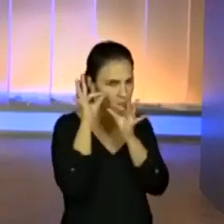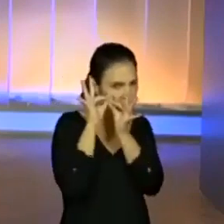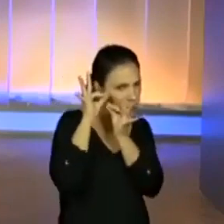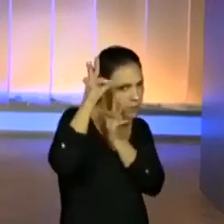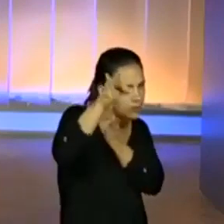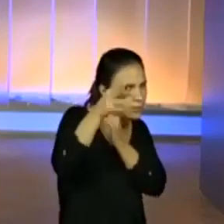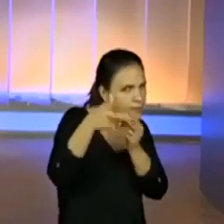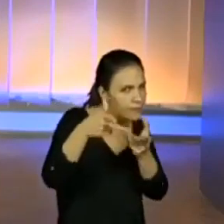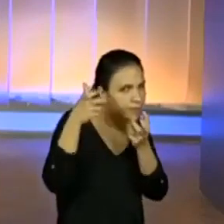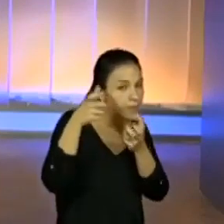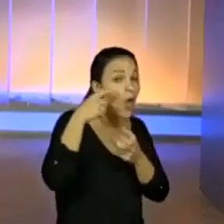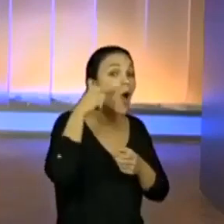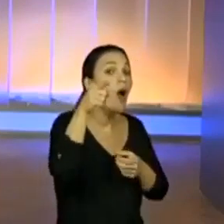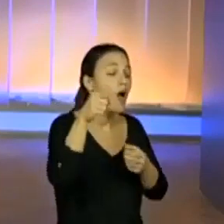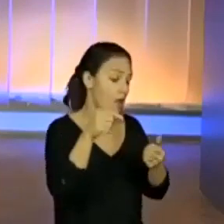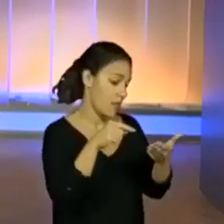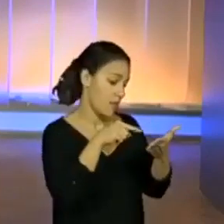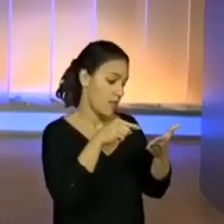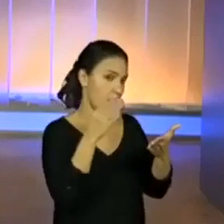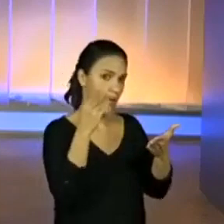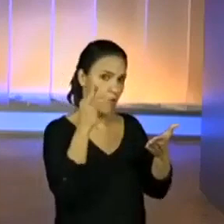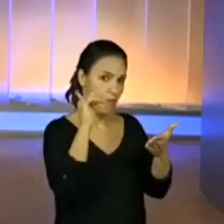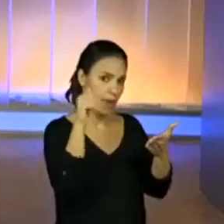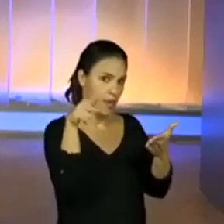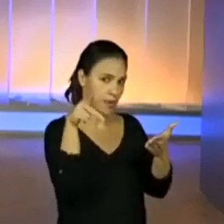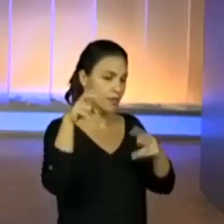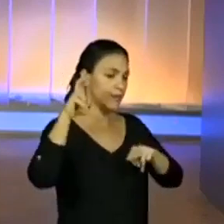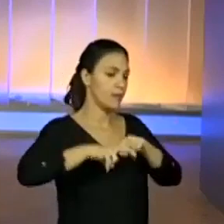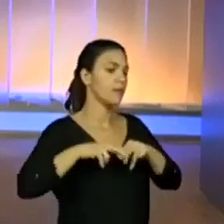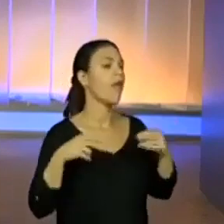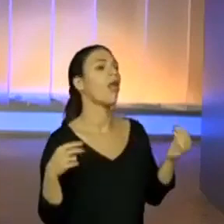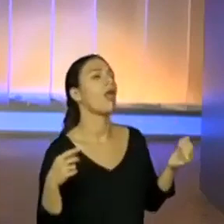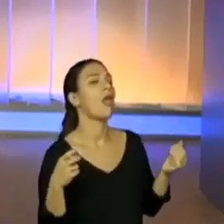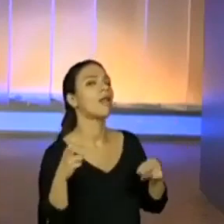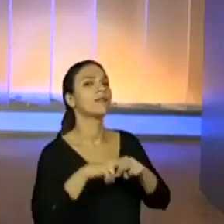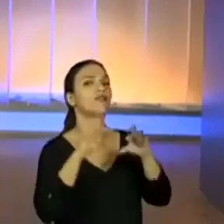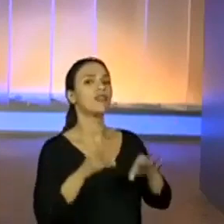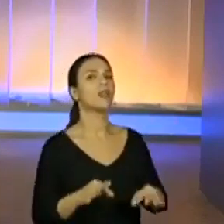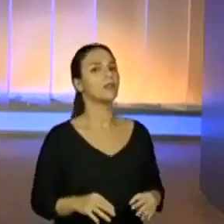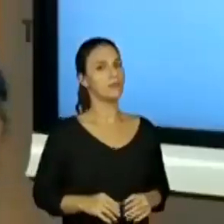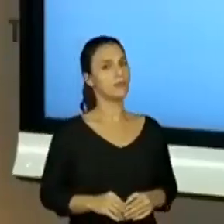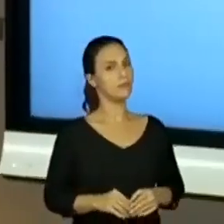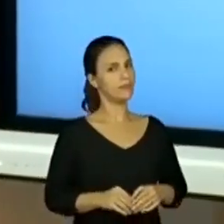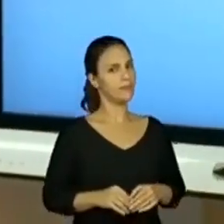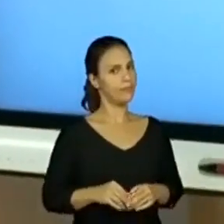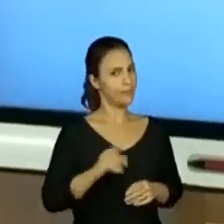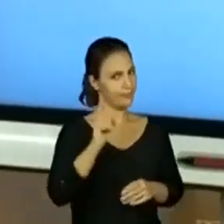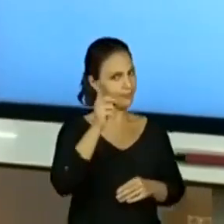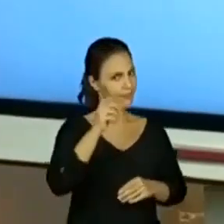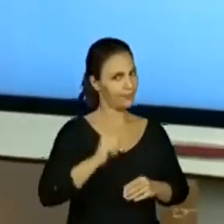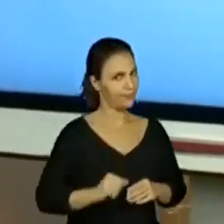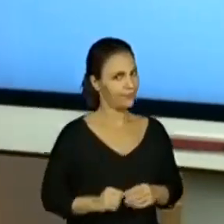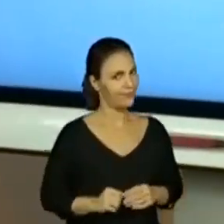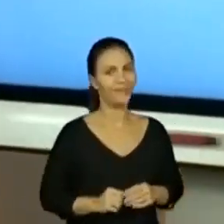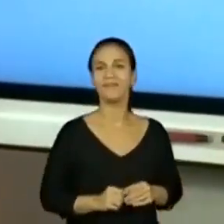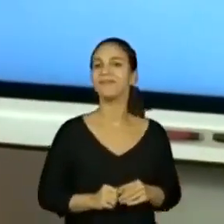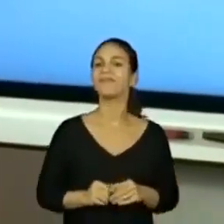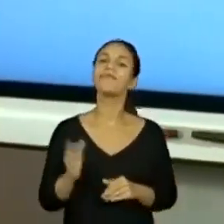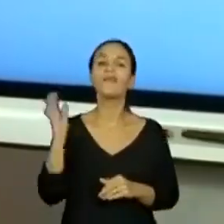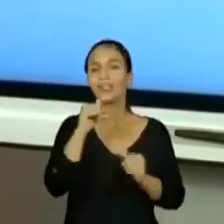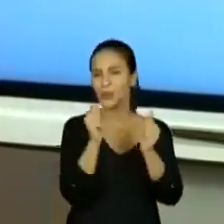inclusive. Brian, senta direito. Estou vendo que você está esparramado aí agora no sofá. Ó, vem comigo.